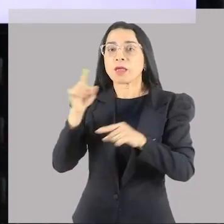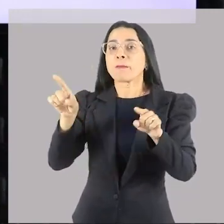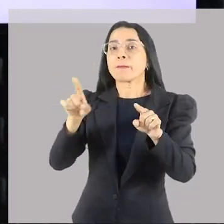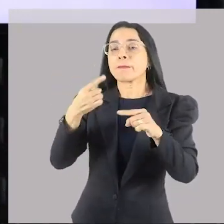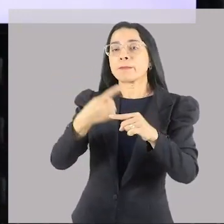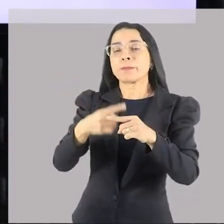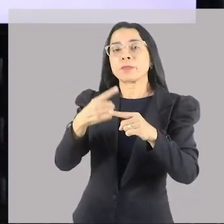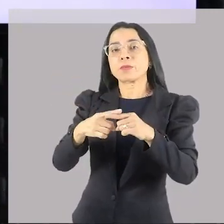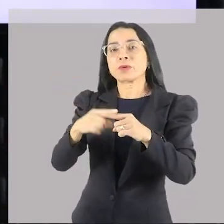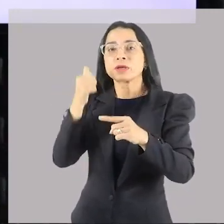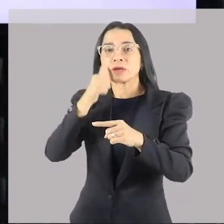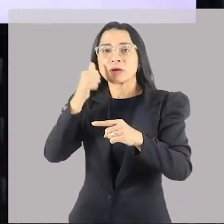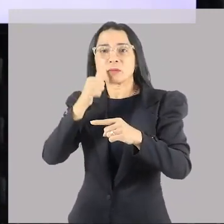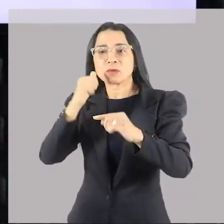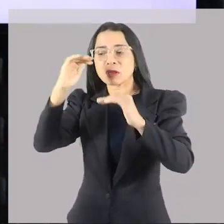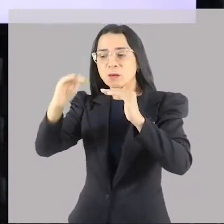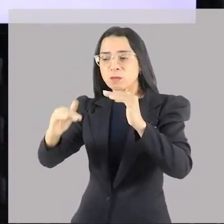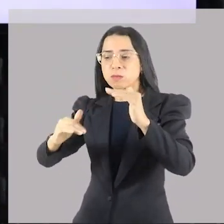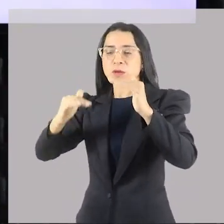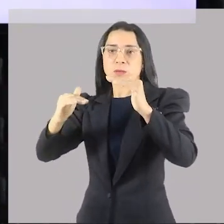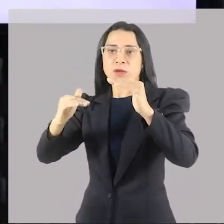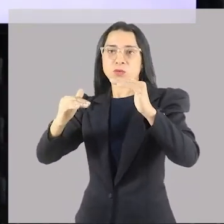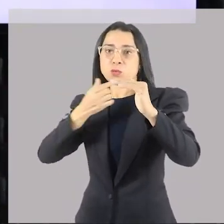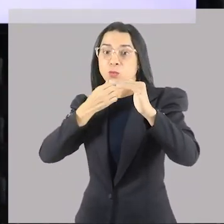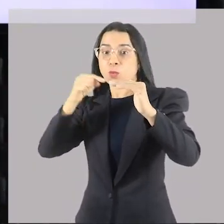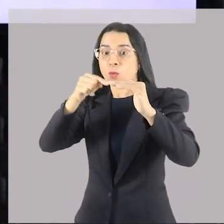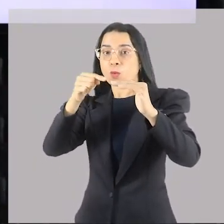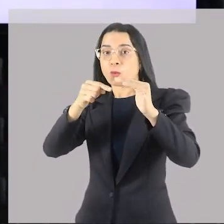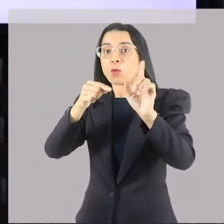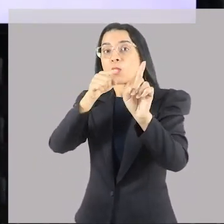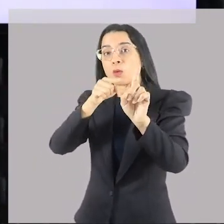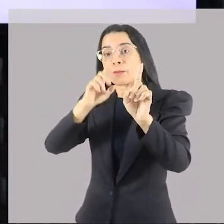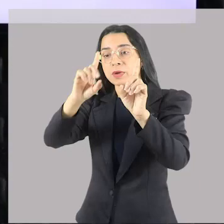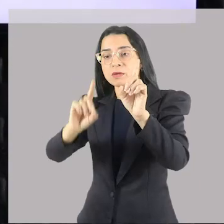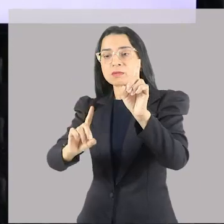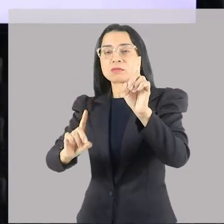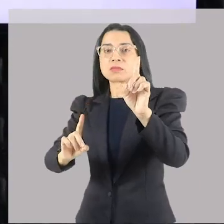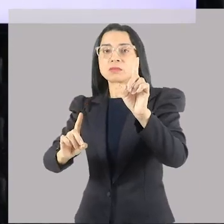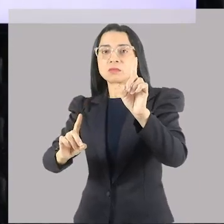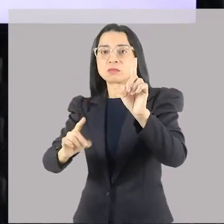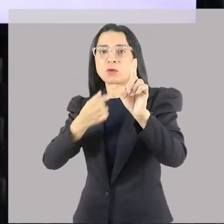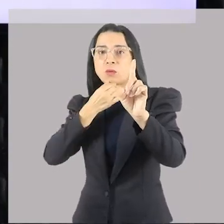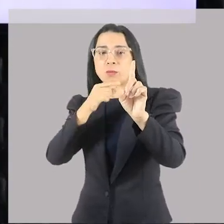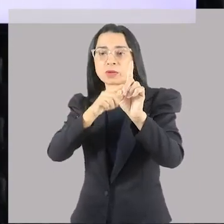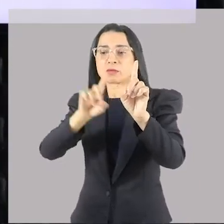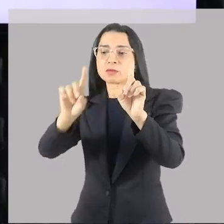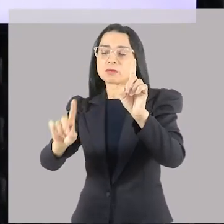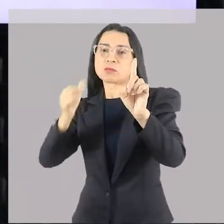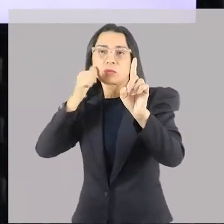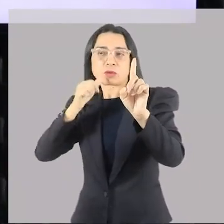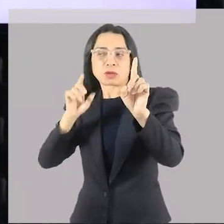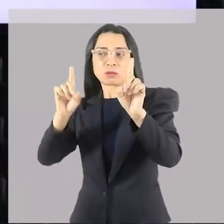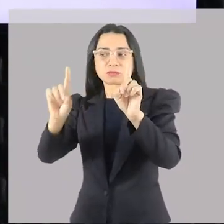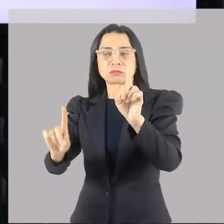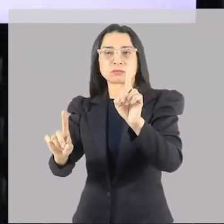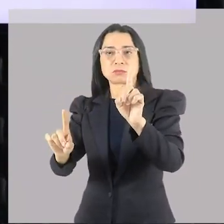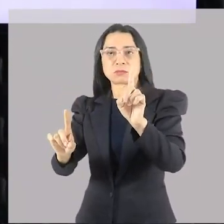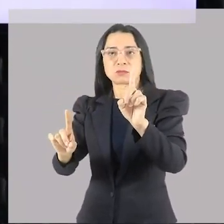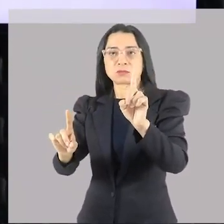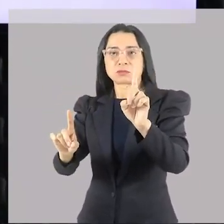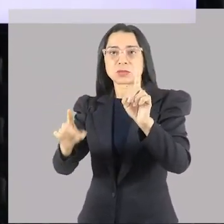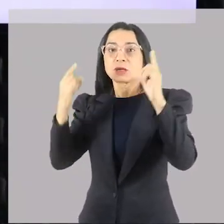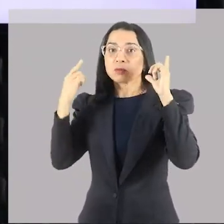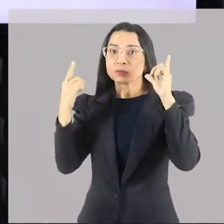patamar inferior, ou seja, vai já entender o porquê disso. A arte é voltada para o homem, com o homem, entre outras coisas. E os gregos são muito bons em